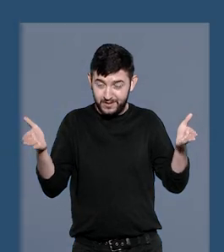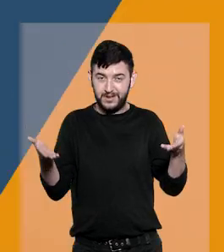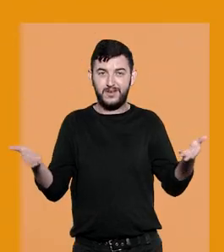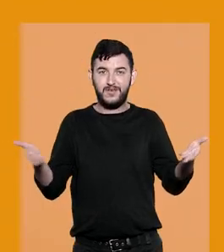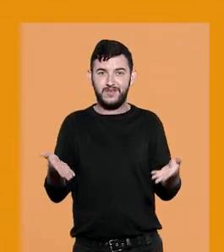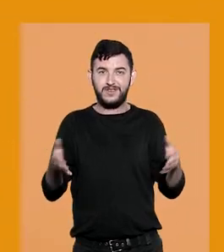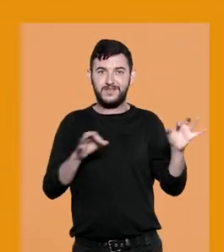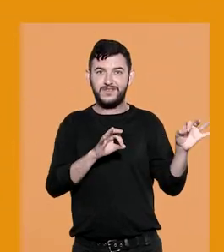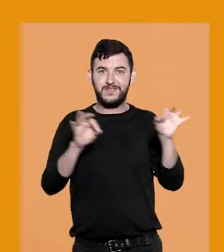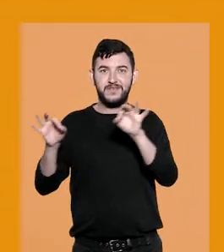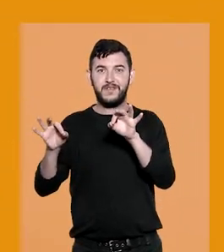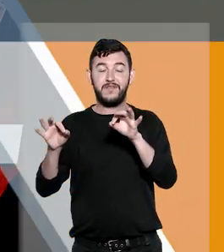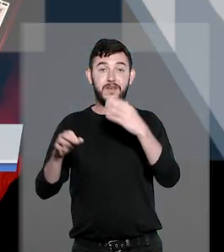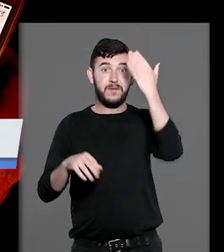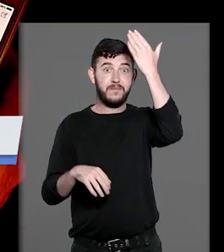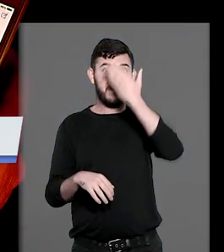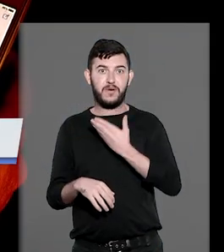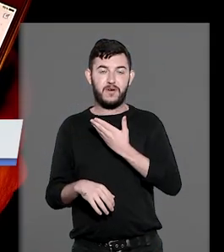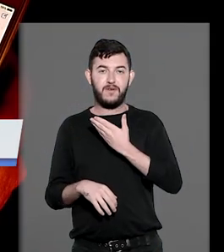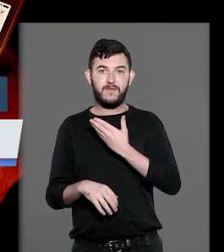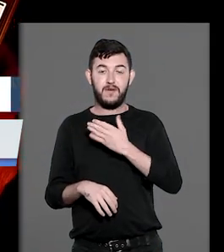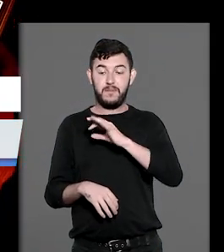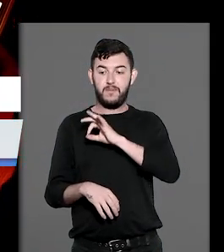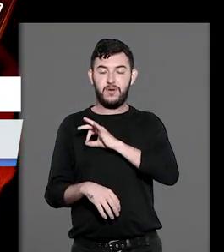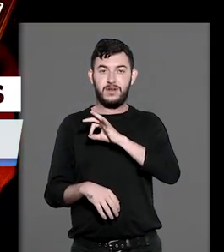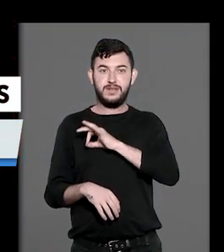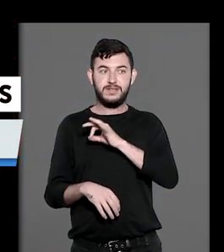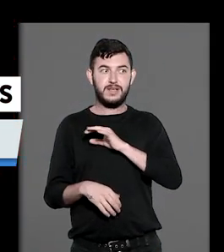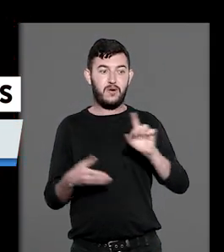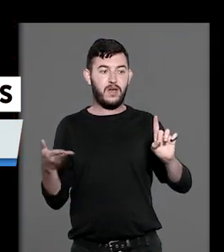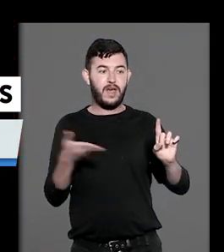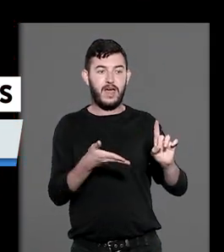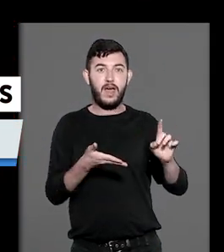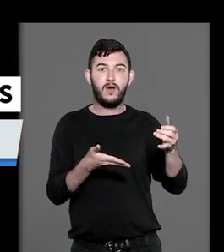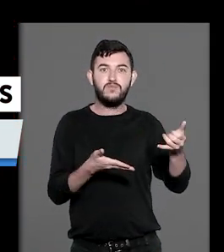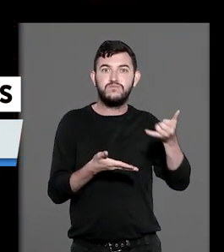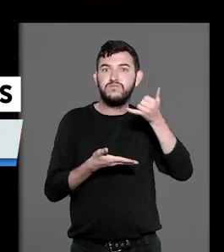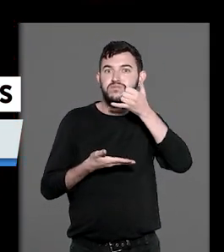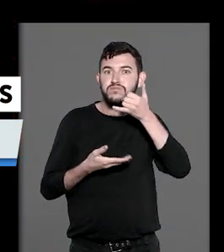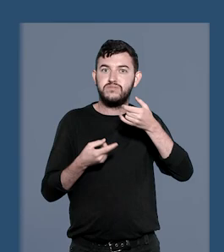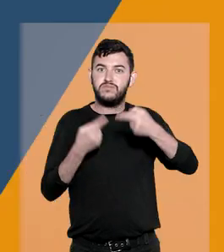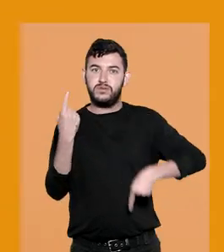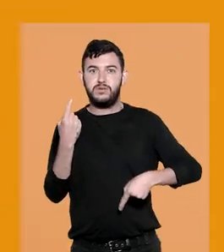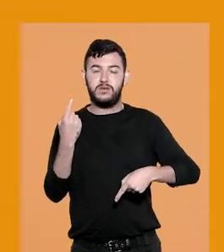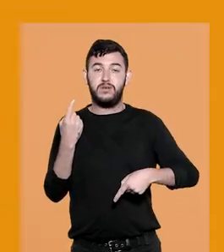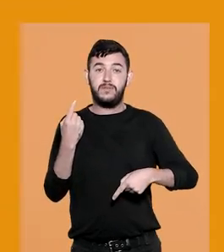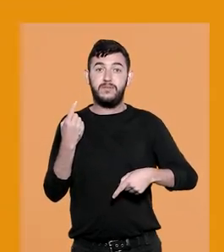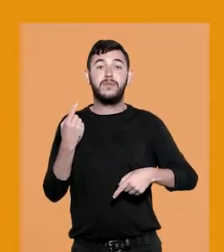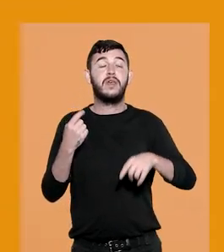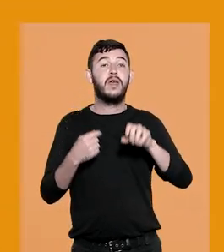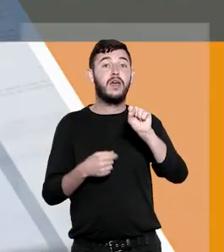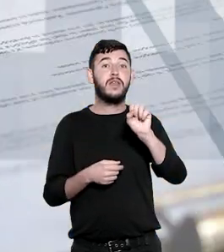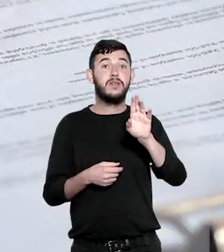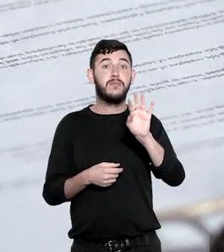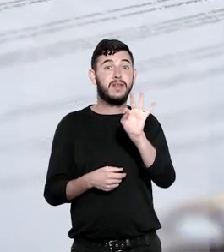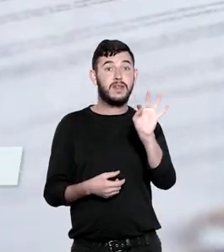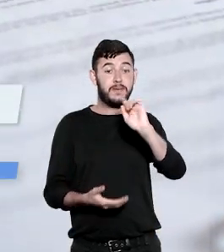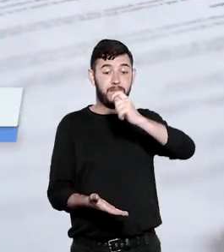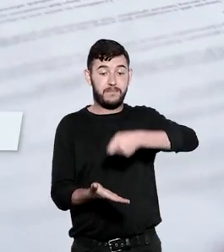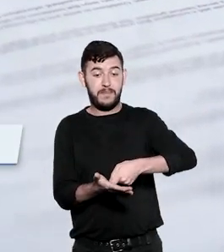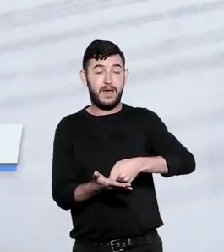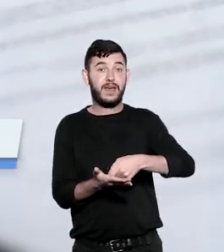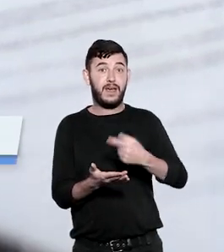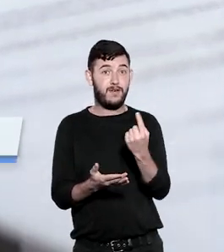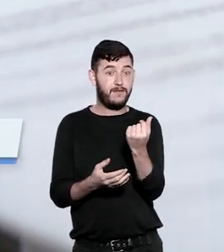você vai ver prova obtida por policial que atendeu o celular do réu é ilícita. SBT não terá de